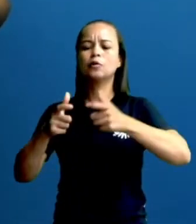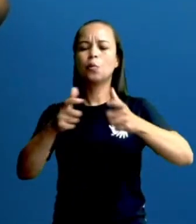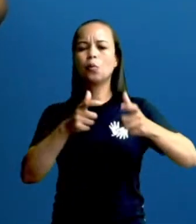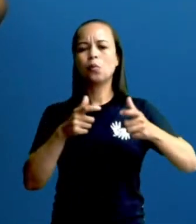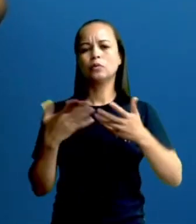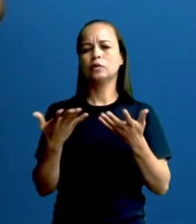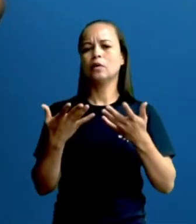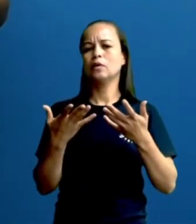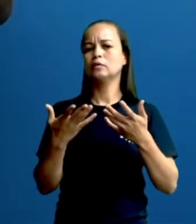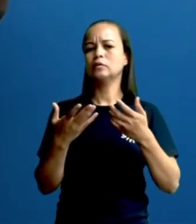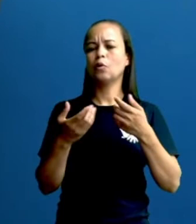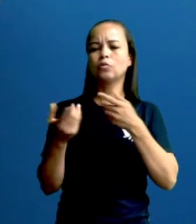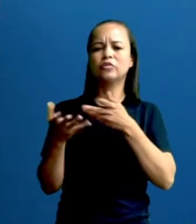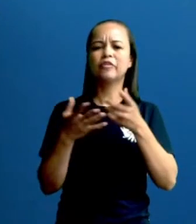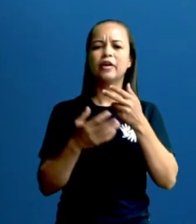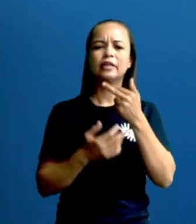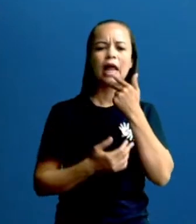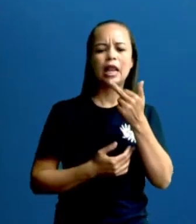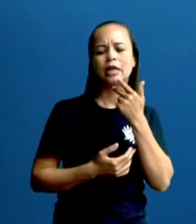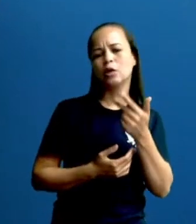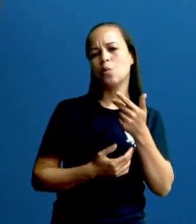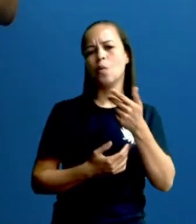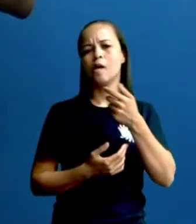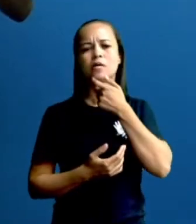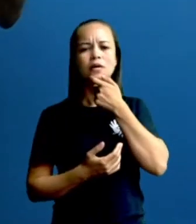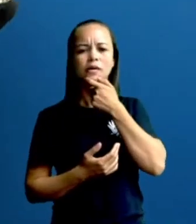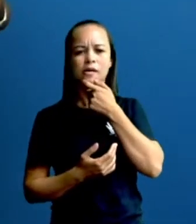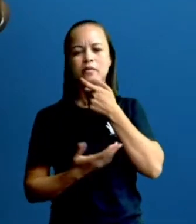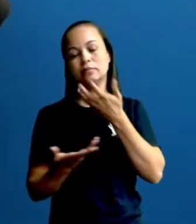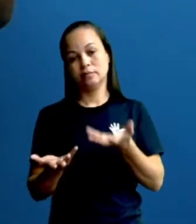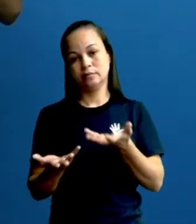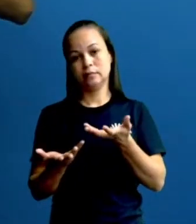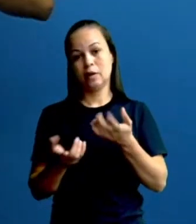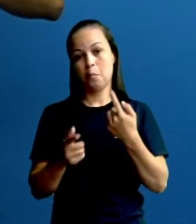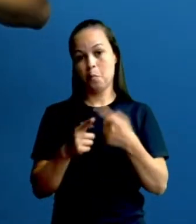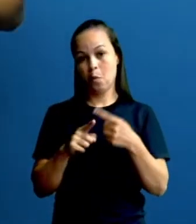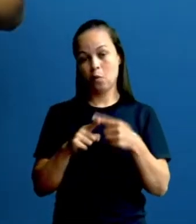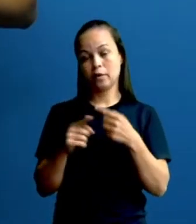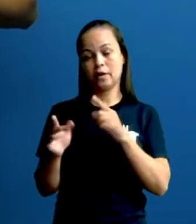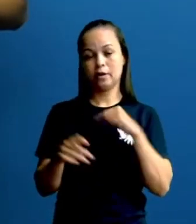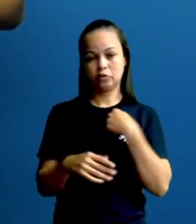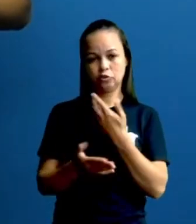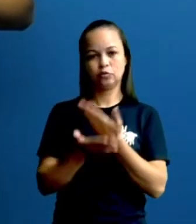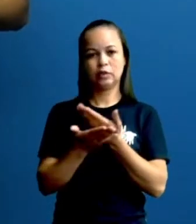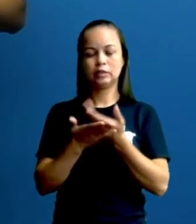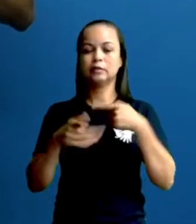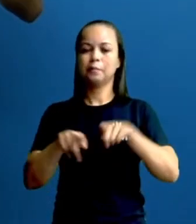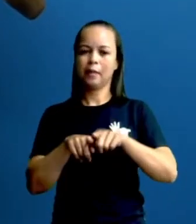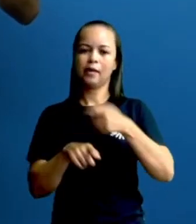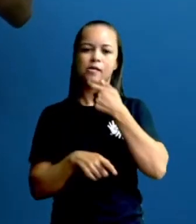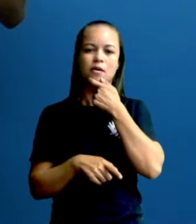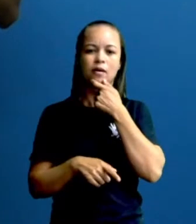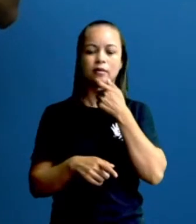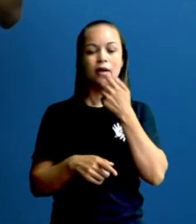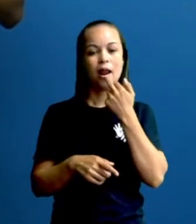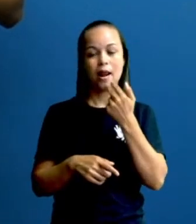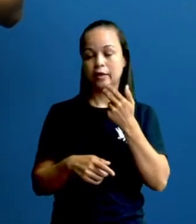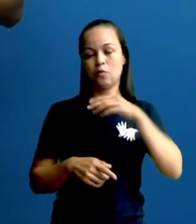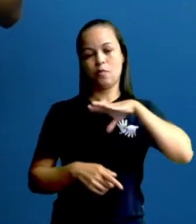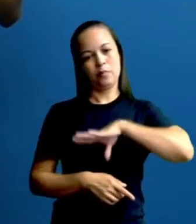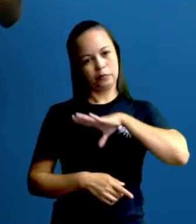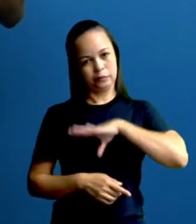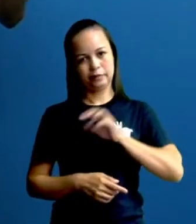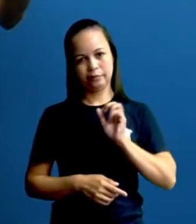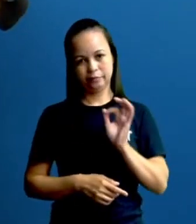quê dentro da nossa língua ou da língua inglesa? Porque a gente também estuda isso na língua portuguesa, não é isso? Bom, em